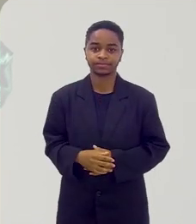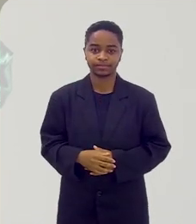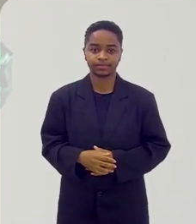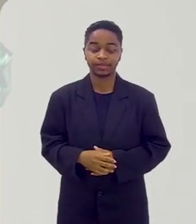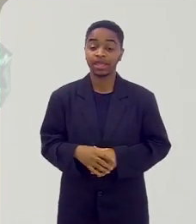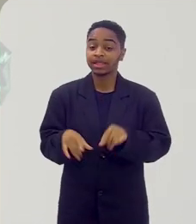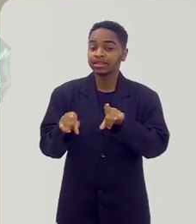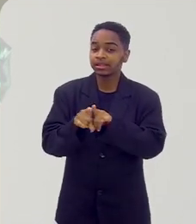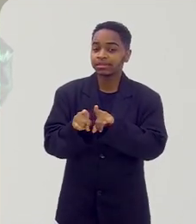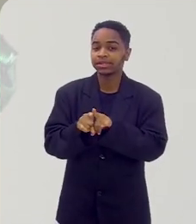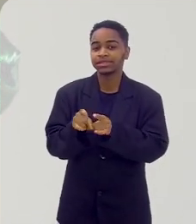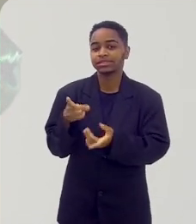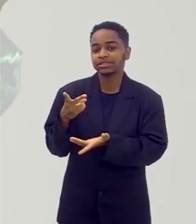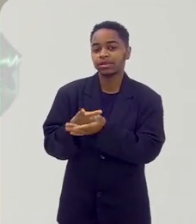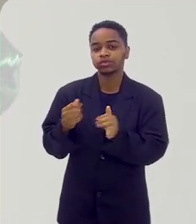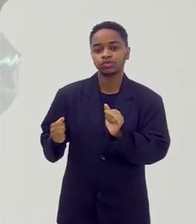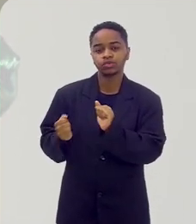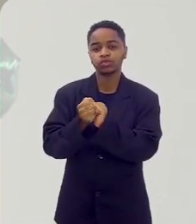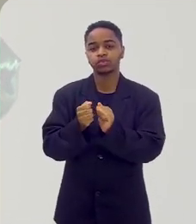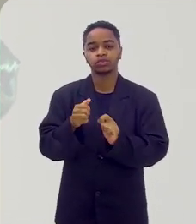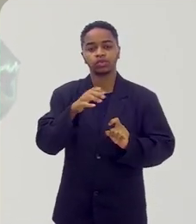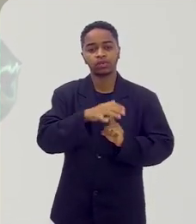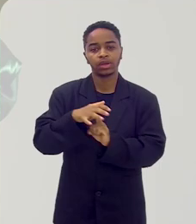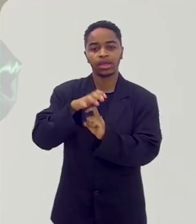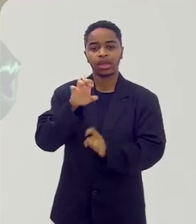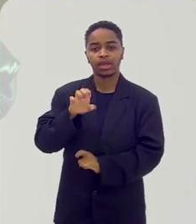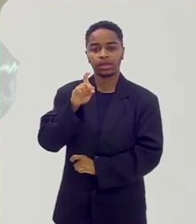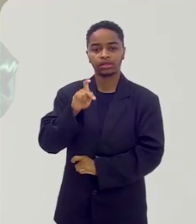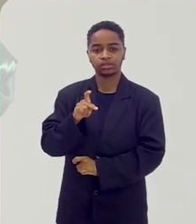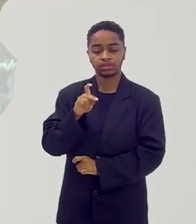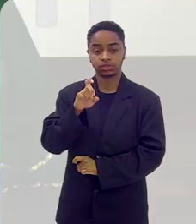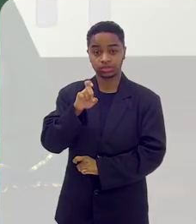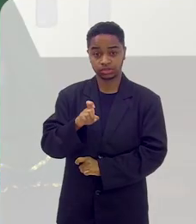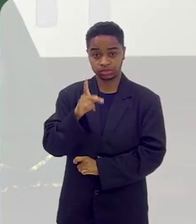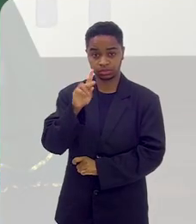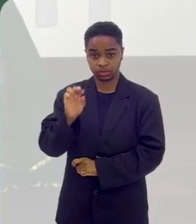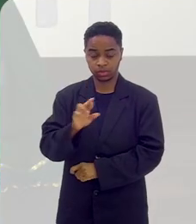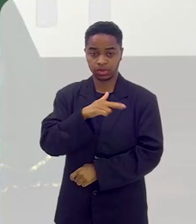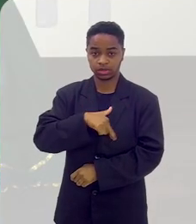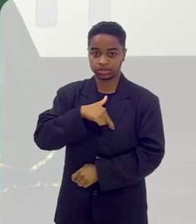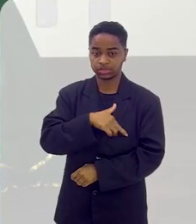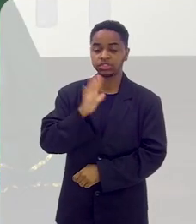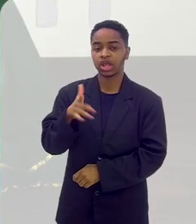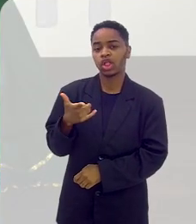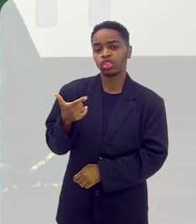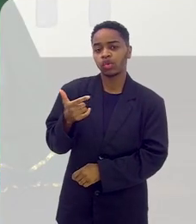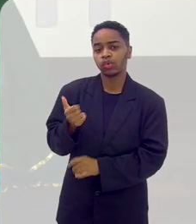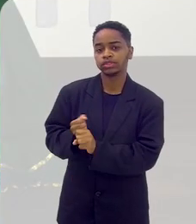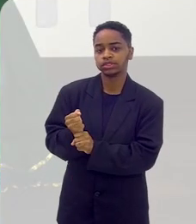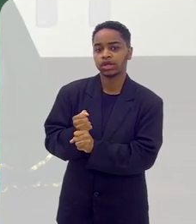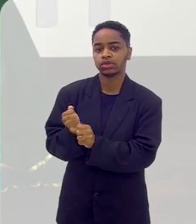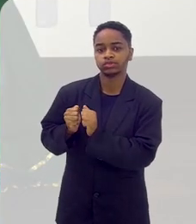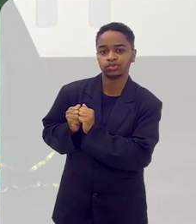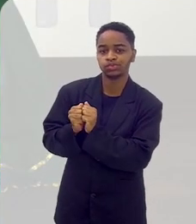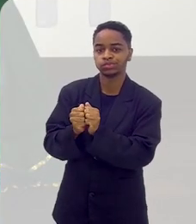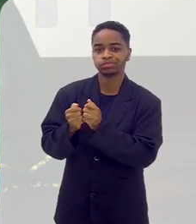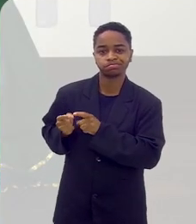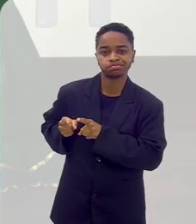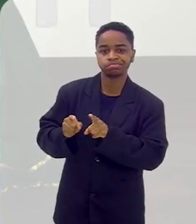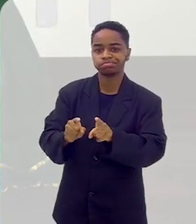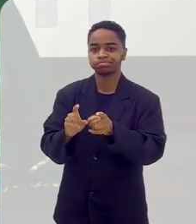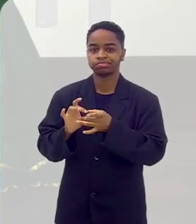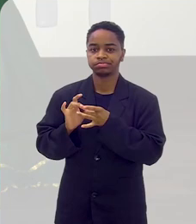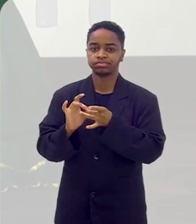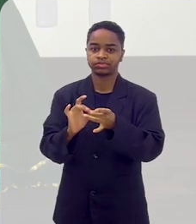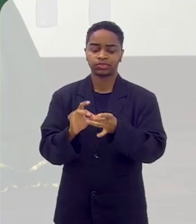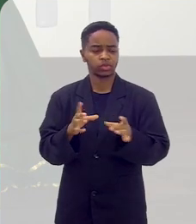você, Luzia Lacerda, e estar sempre com a Expo Religião, tá? Que está há 12 anos nesse caminho junto com o espaço